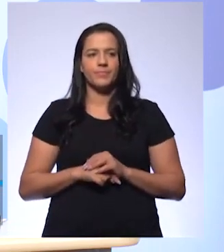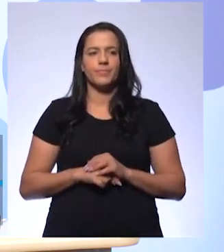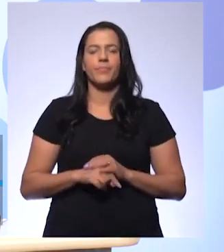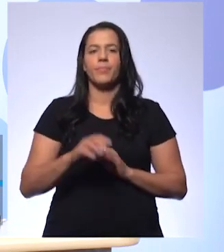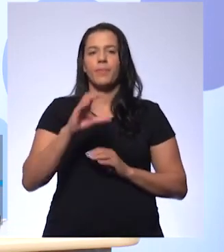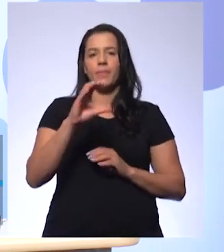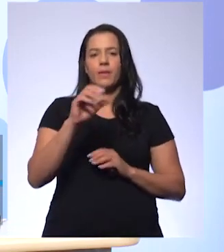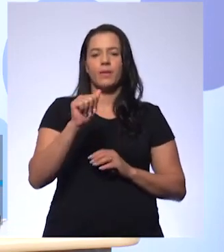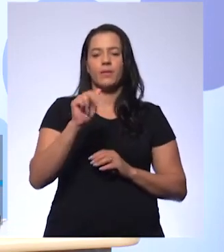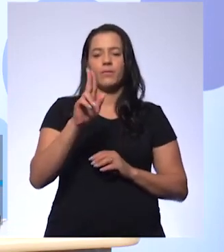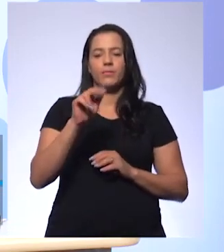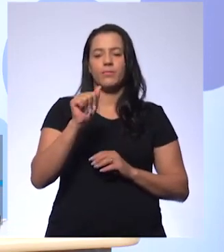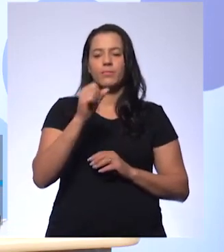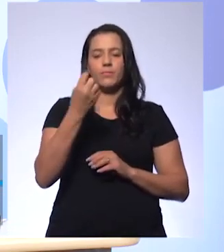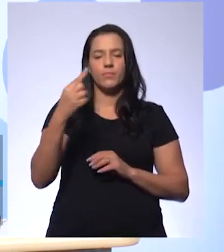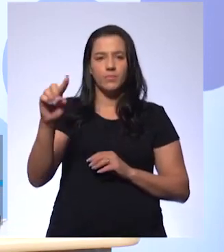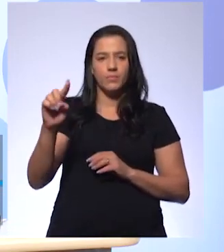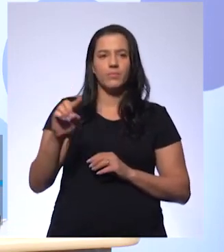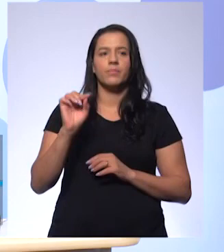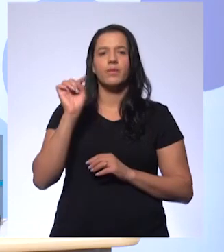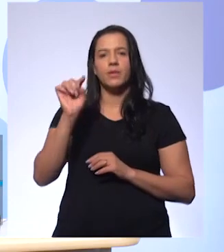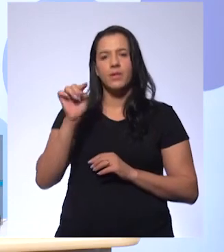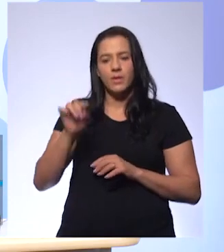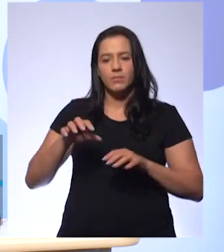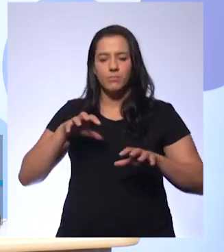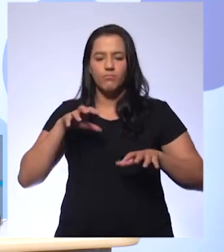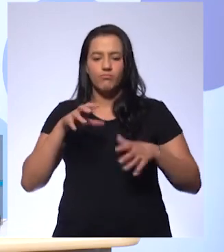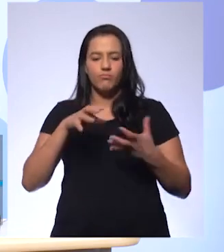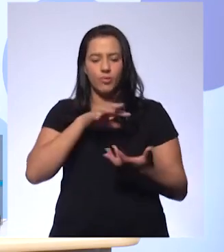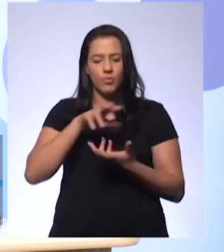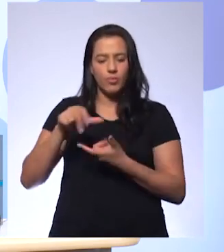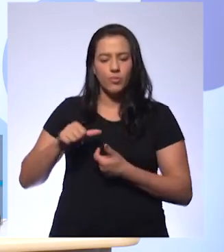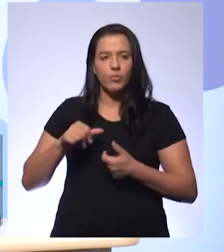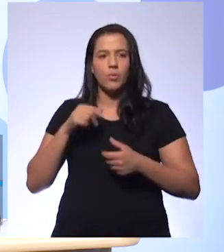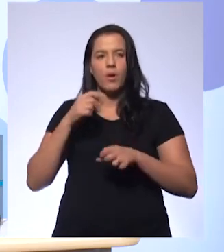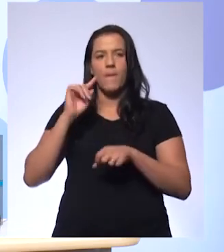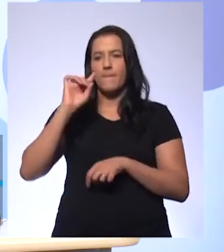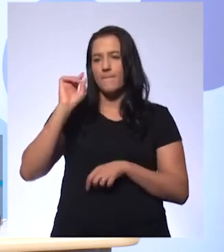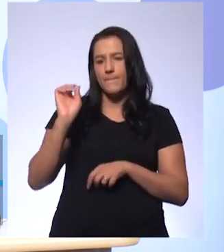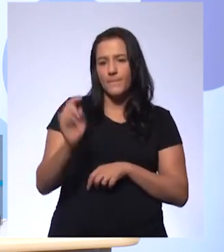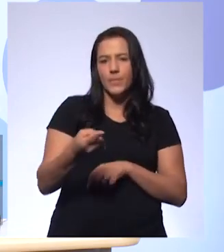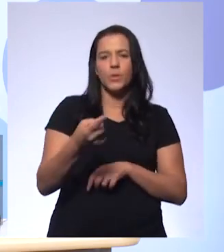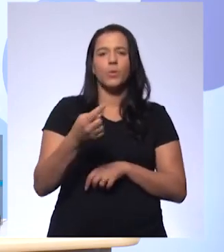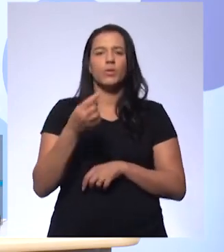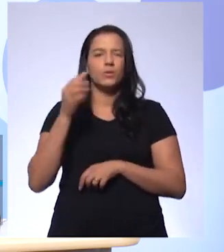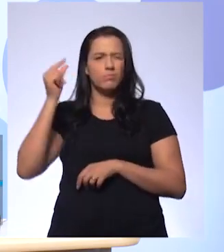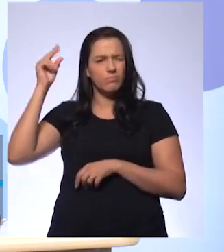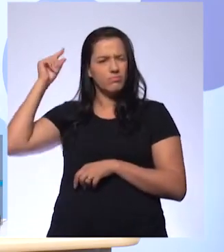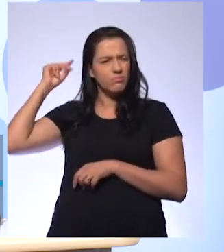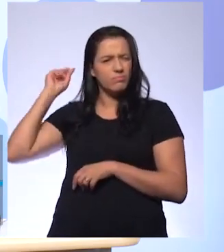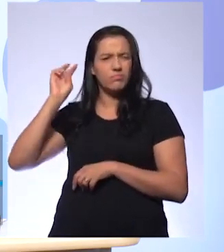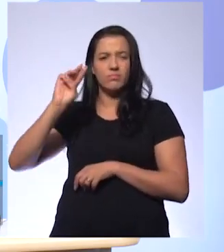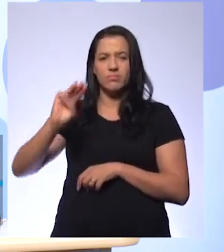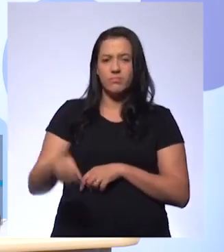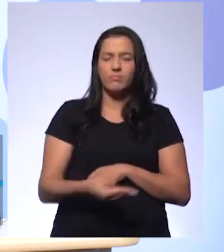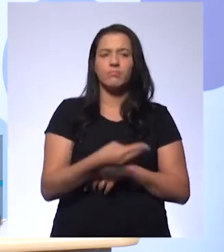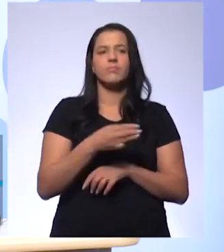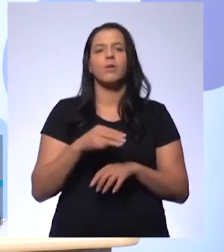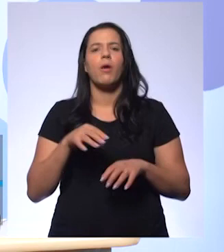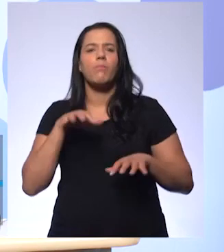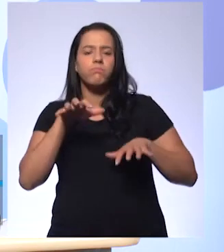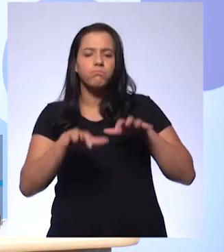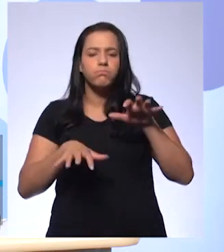Cauã escreveu assim, Os dinossauros foram répteis que andaram sobre a Terra milhões de anos. É até meio poético isso, né? Foram seres que